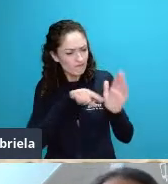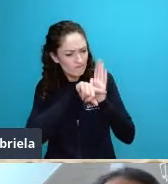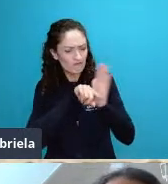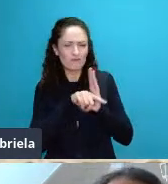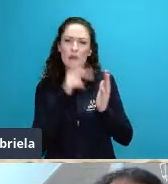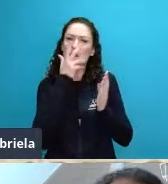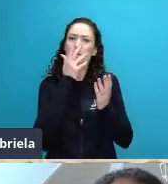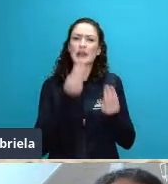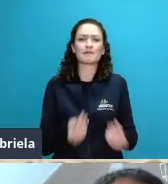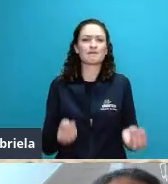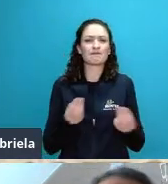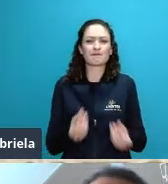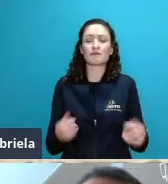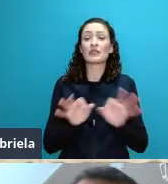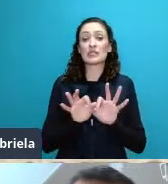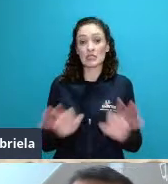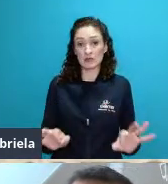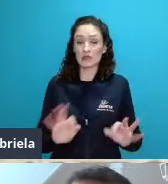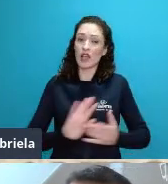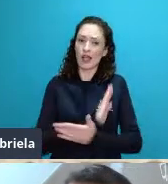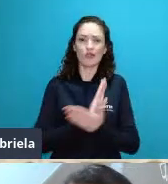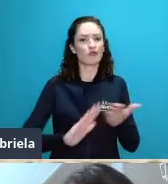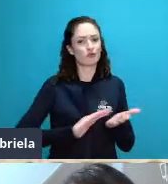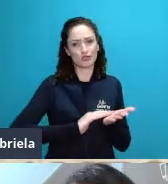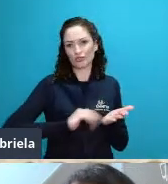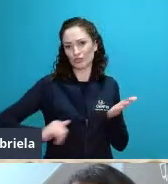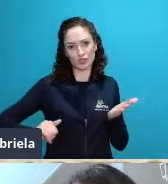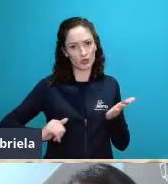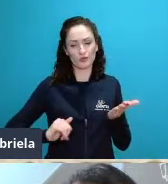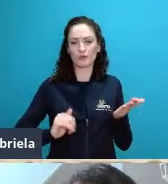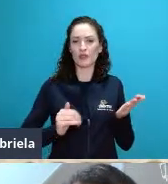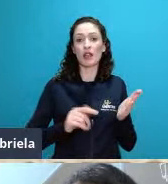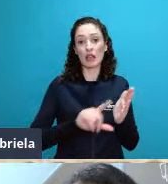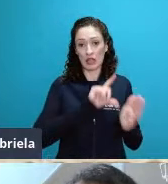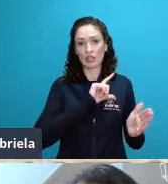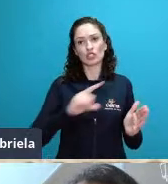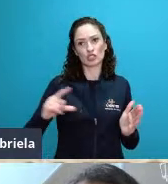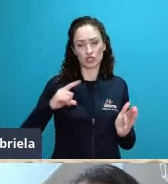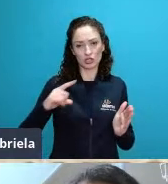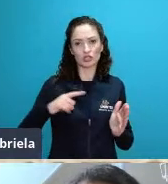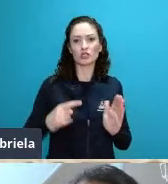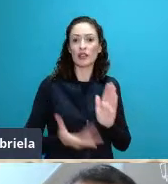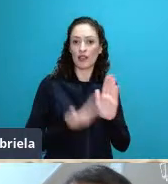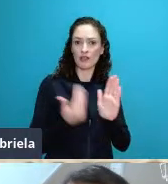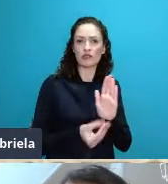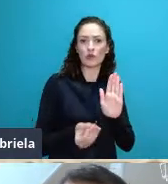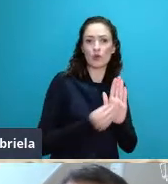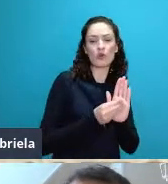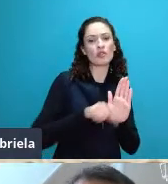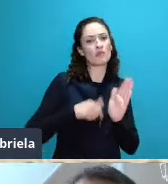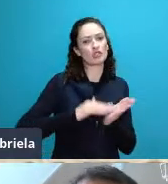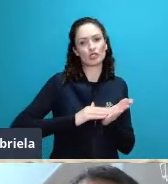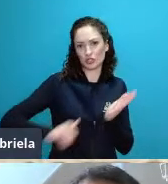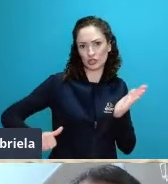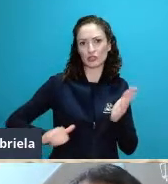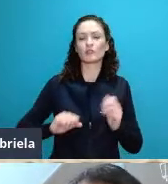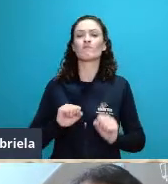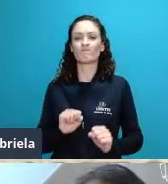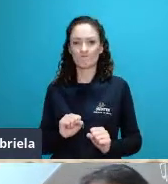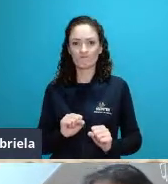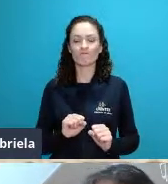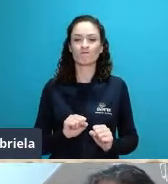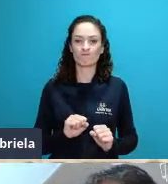eles acabaram sendo retirados de publicações de revistas eu digo isso porque eu